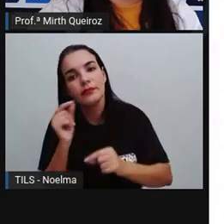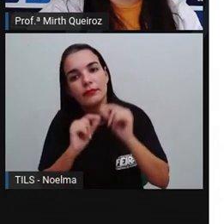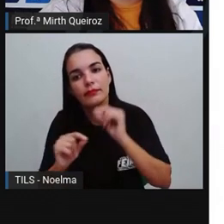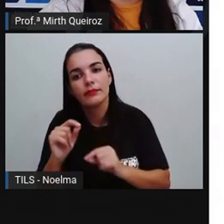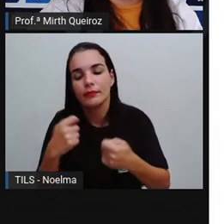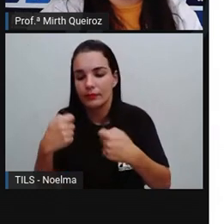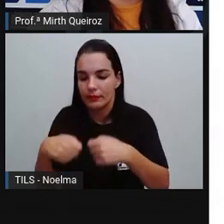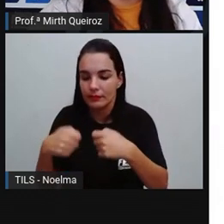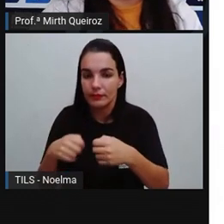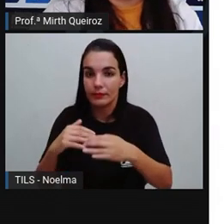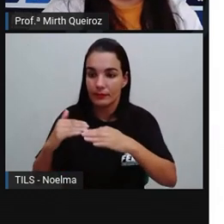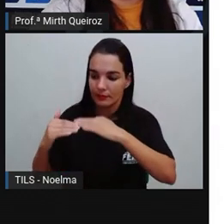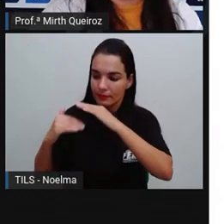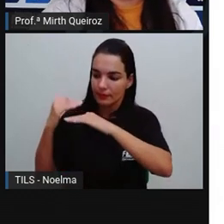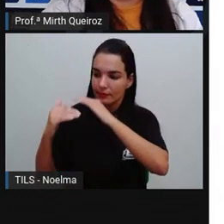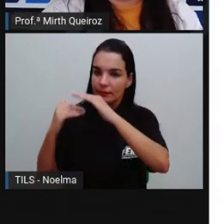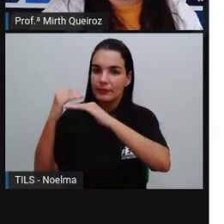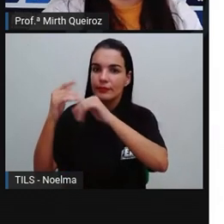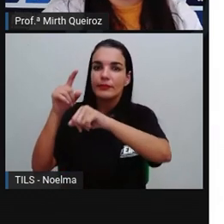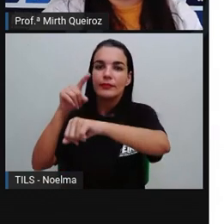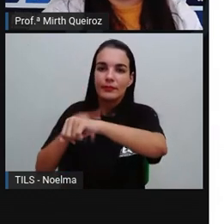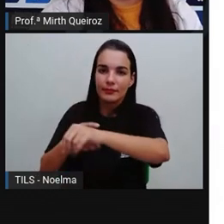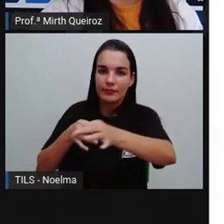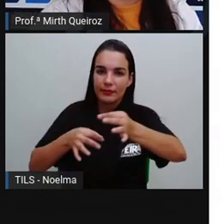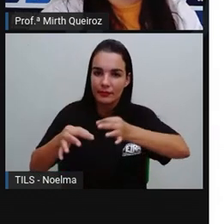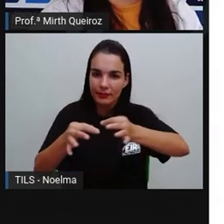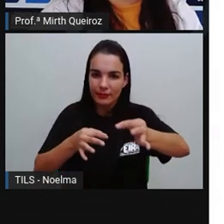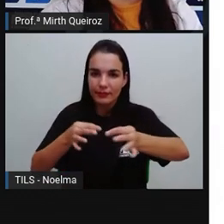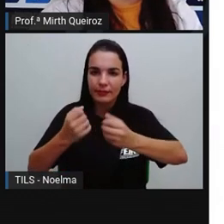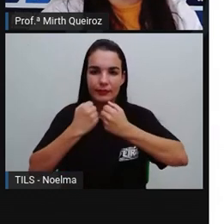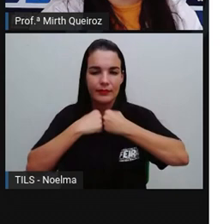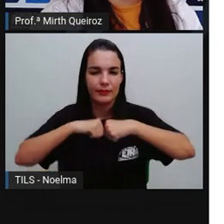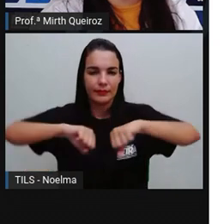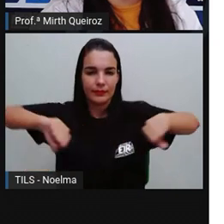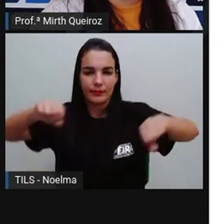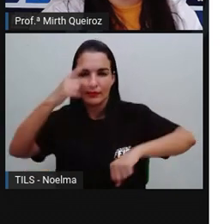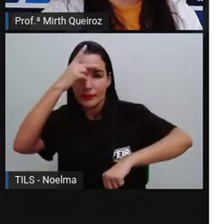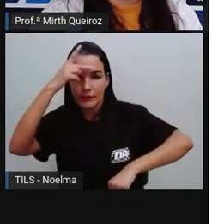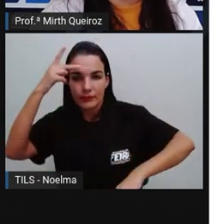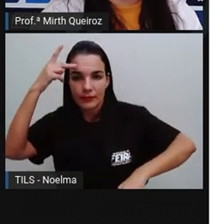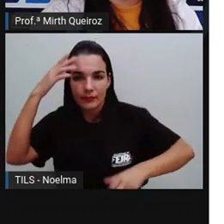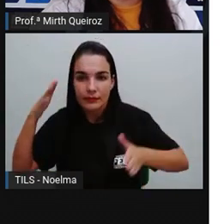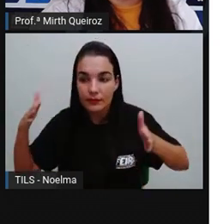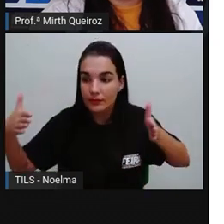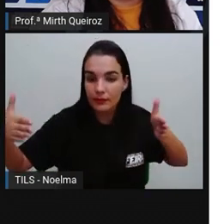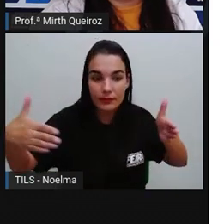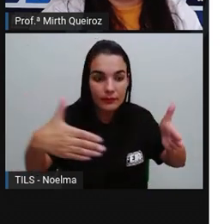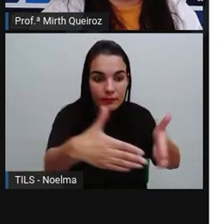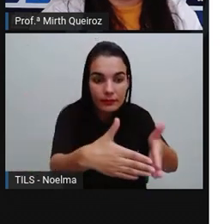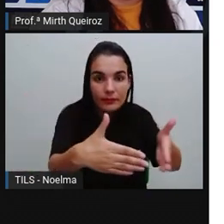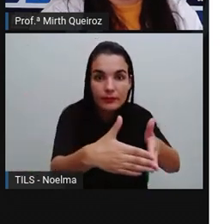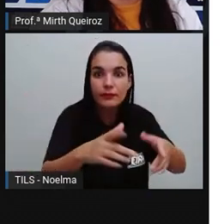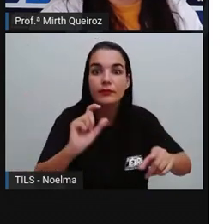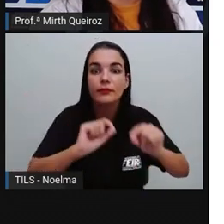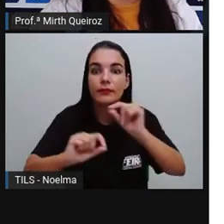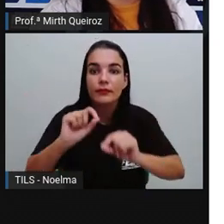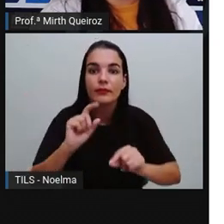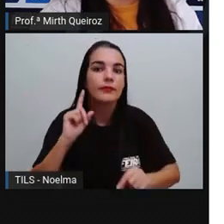essas cidades começam a se organizar. Uma grande quantidade de pessoas se dirigiu para essa região,